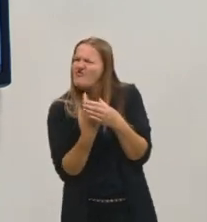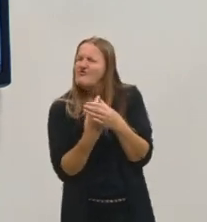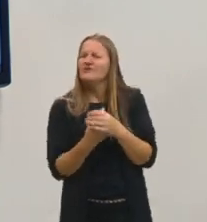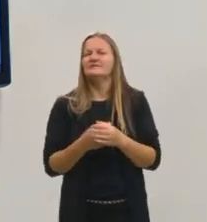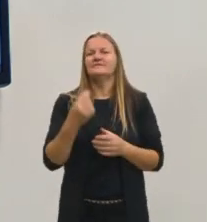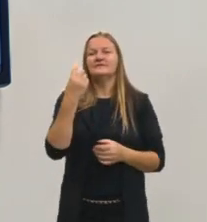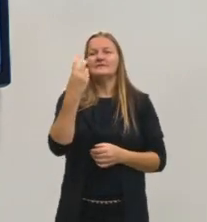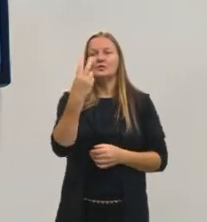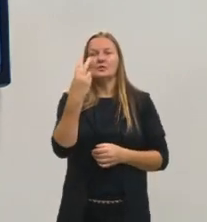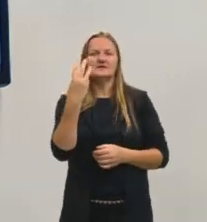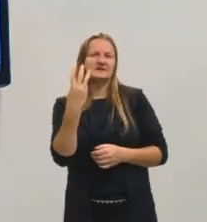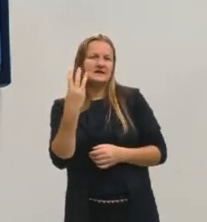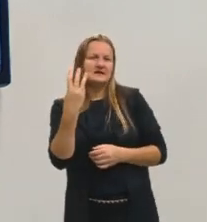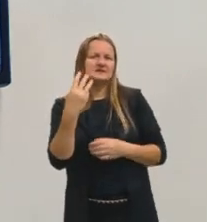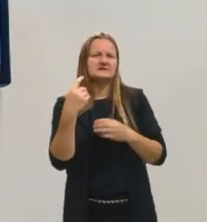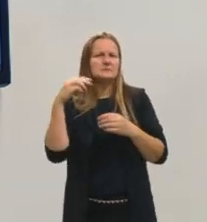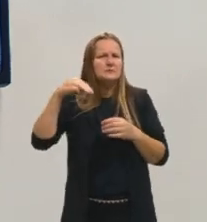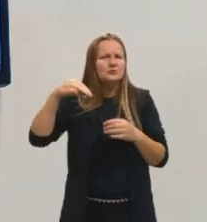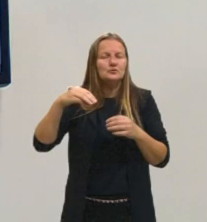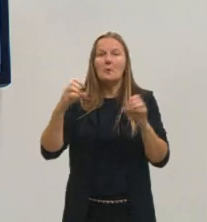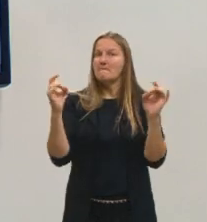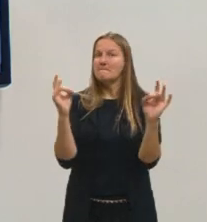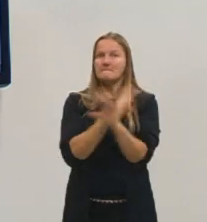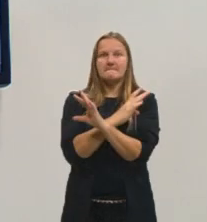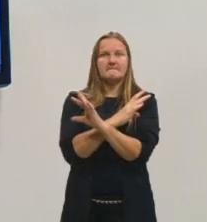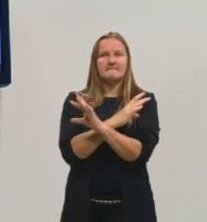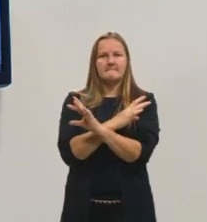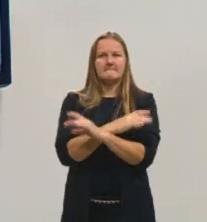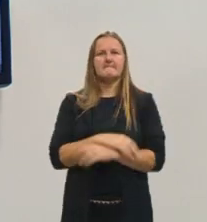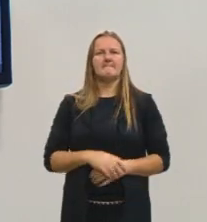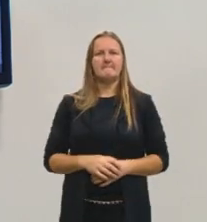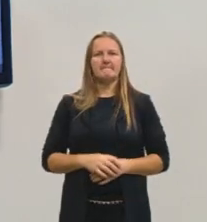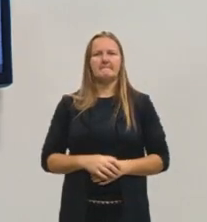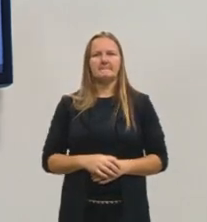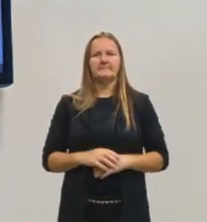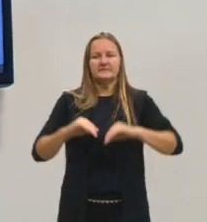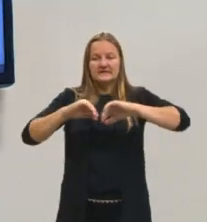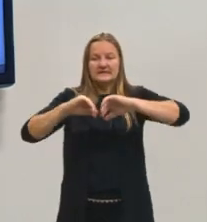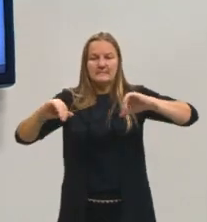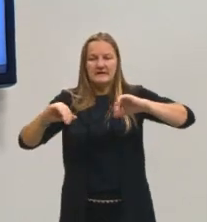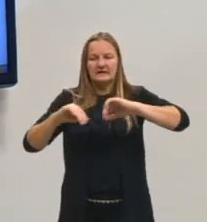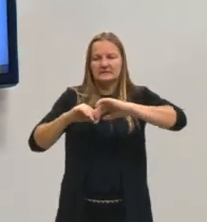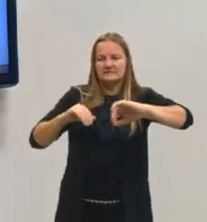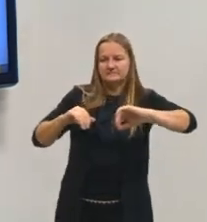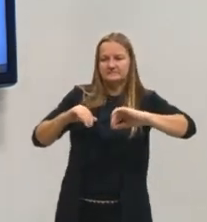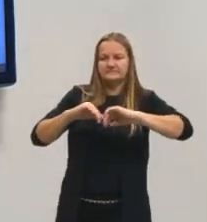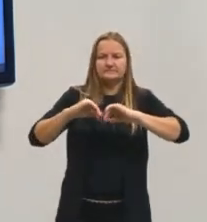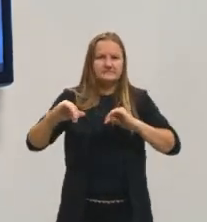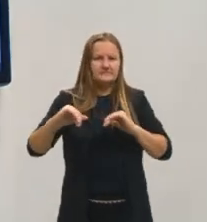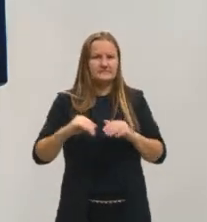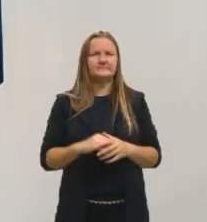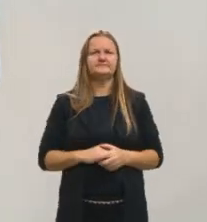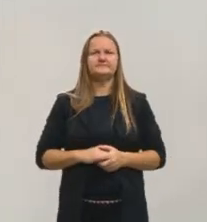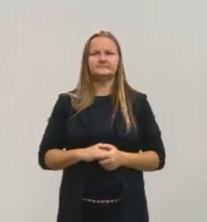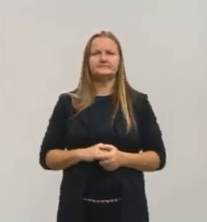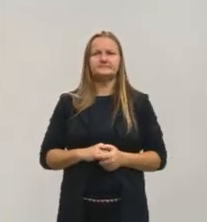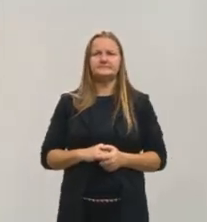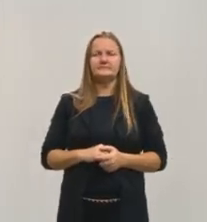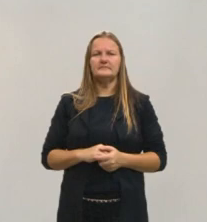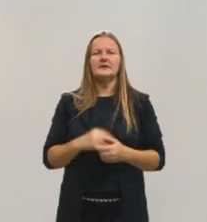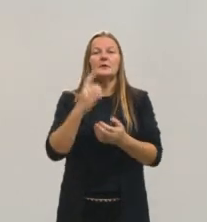2, 3 minutos a nossa solução, a nossa substância, a mistura heterogênea, né? Separando o que é sólido para o fundo, através da